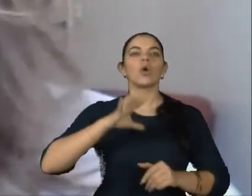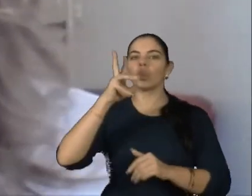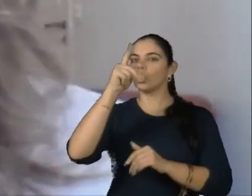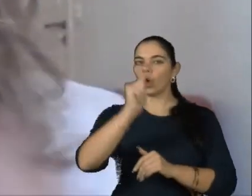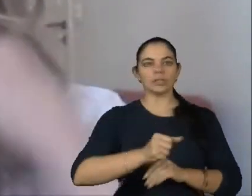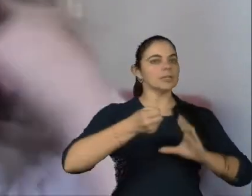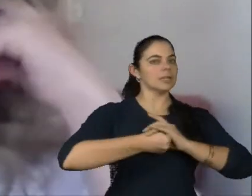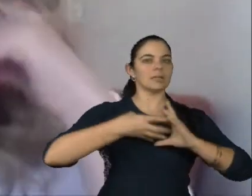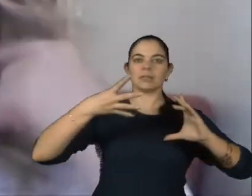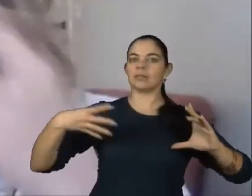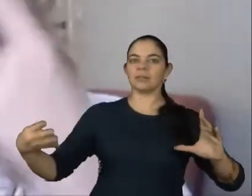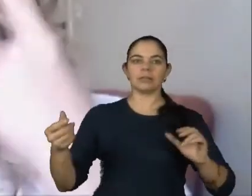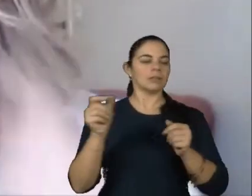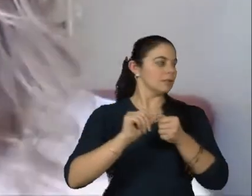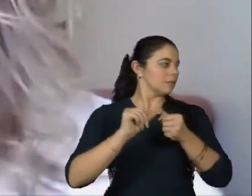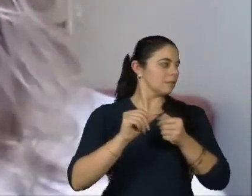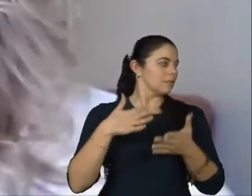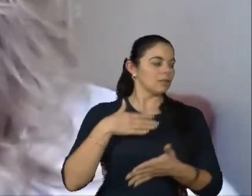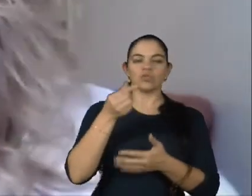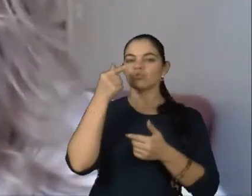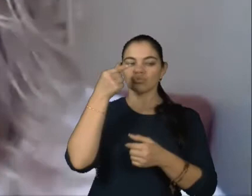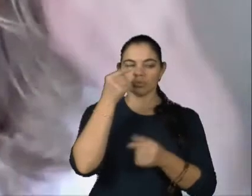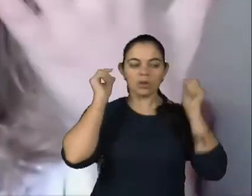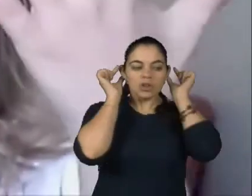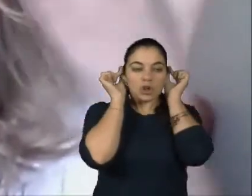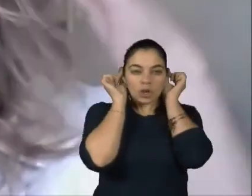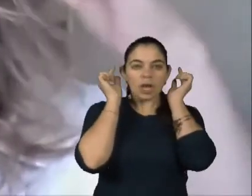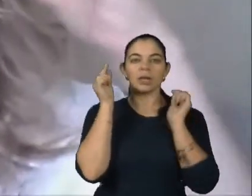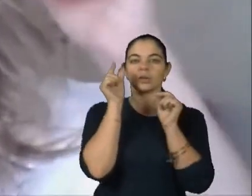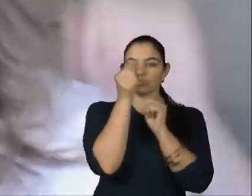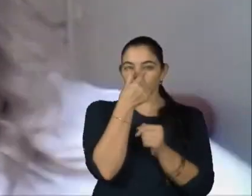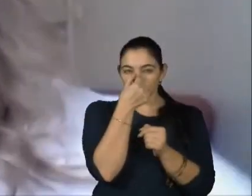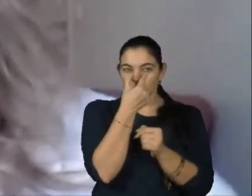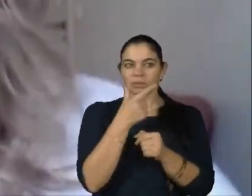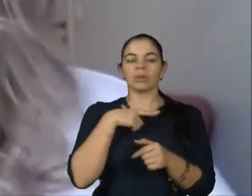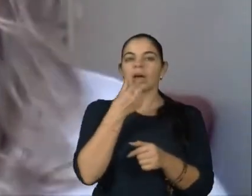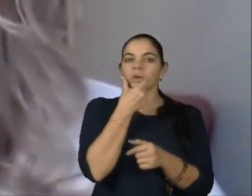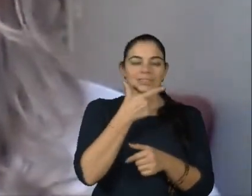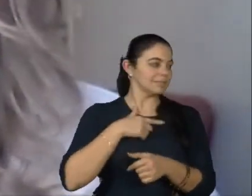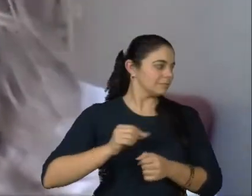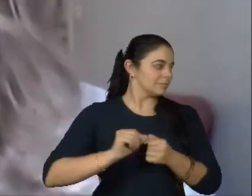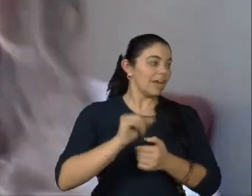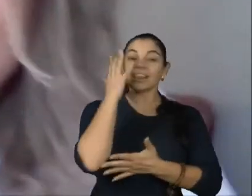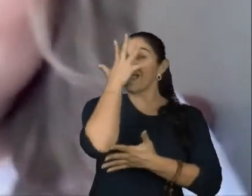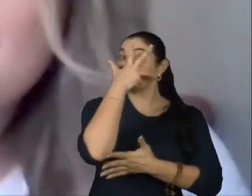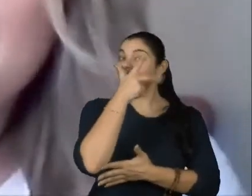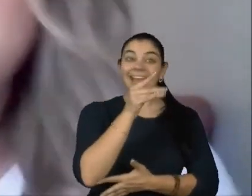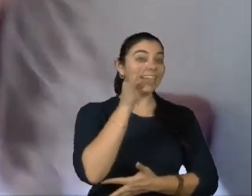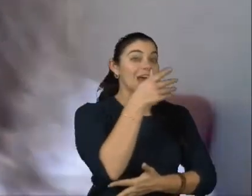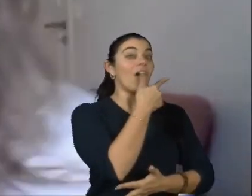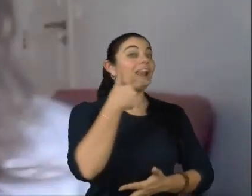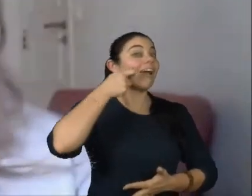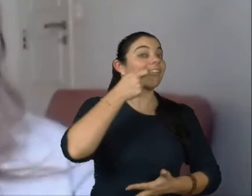na ureia, no apurriciado e na pequena. Você está linda, Tati! Vou